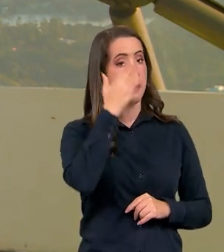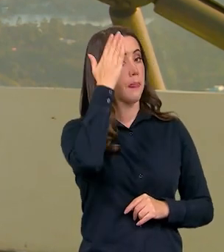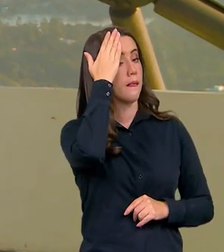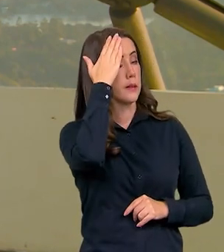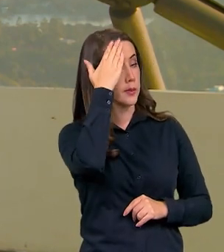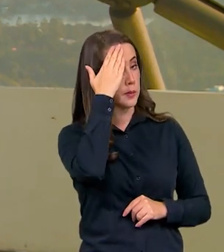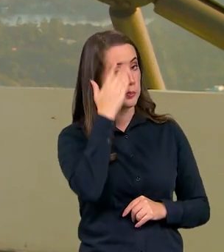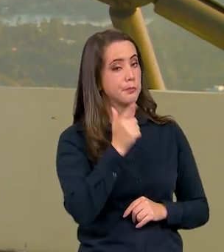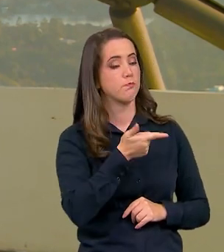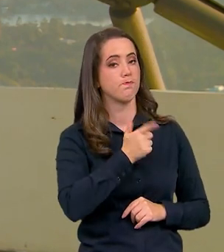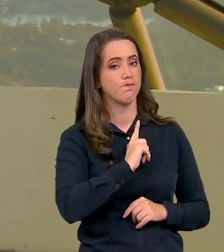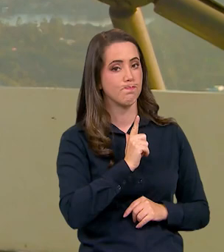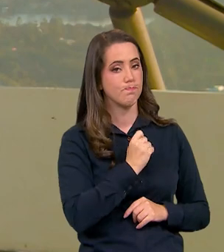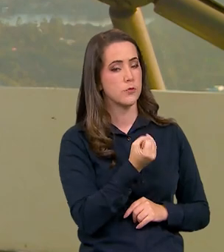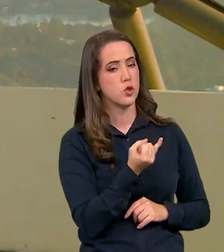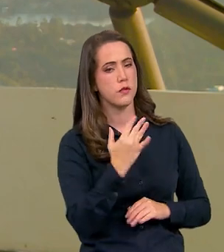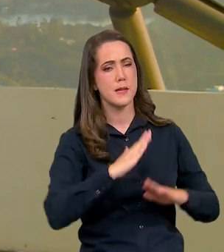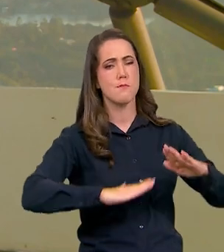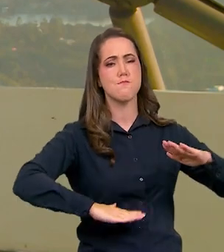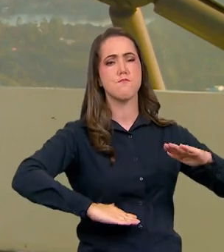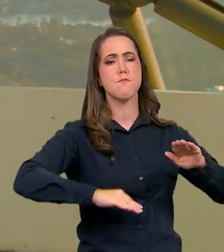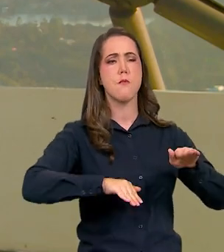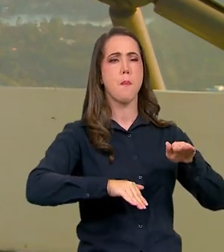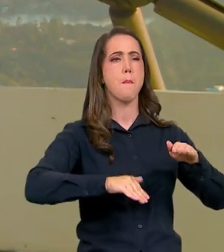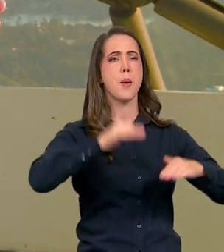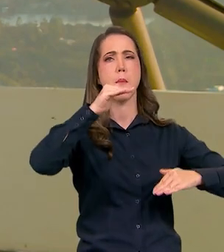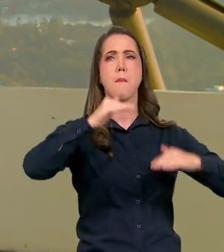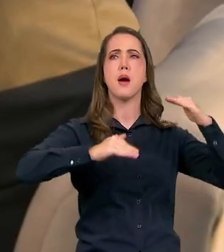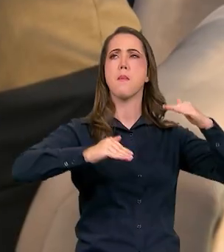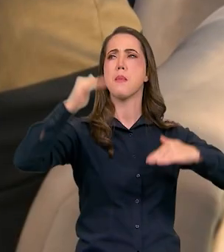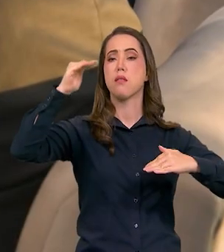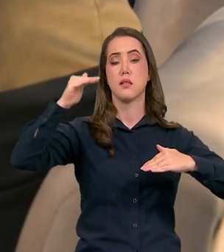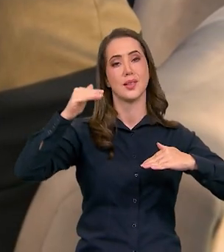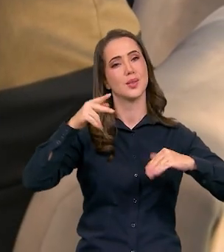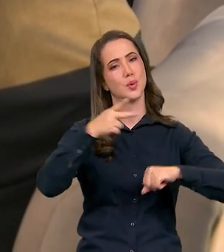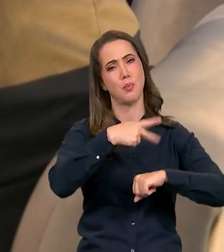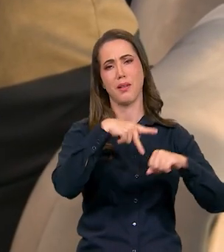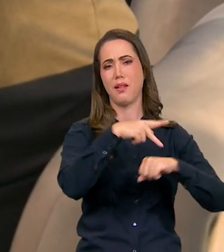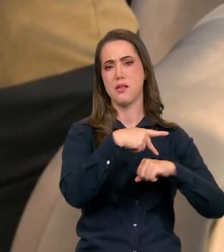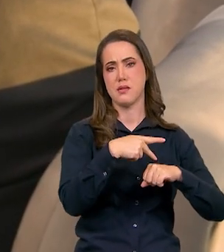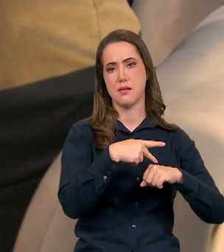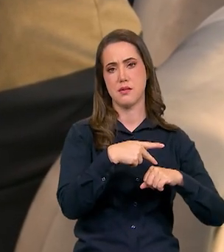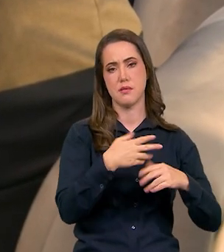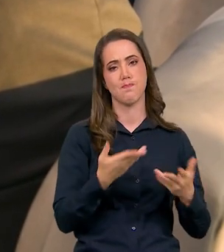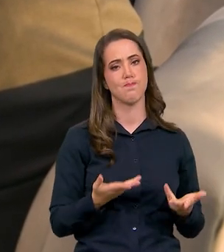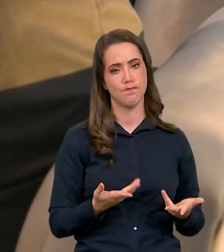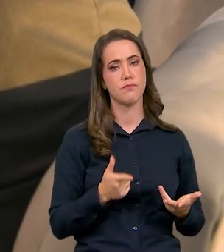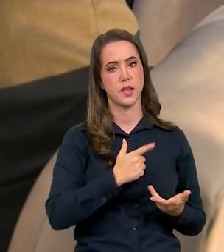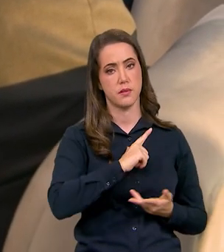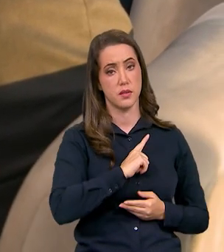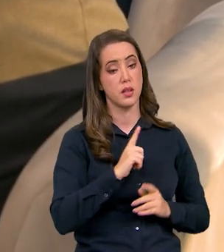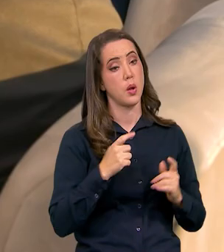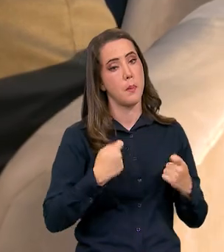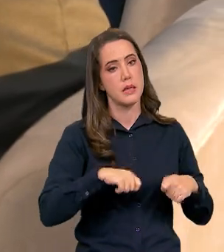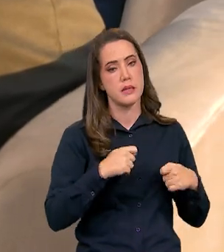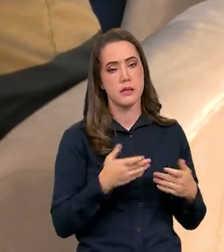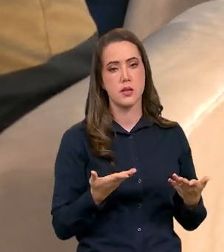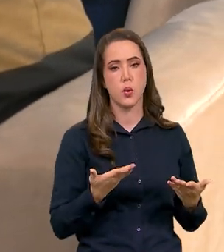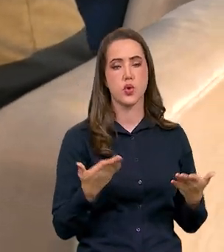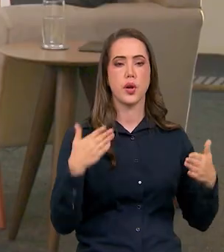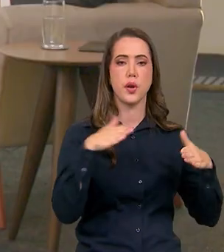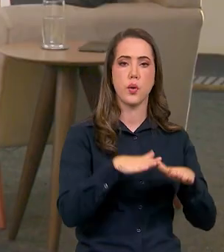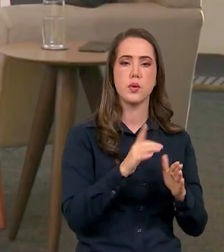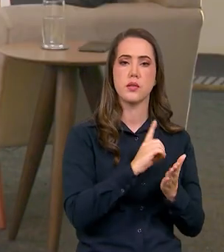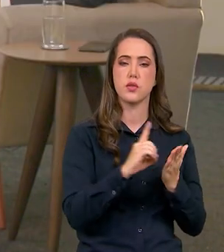sabe que ainda existe muitas desigualdades no país de várias formas e na inclusão digital é uma delas e a gente vai buscar estar